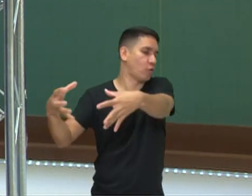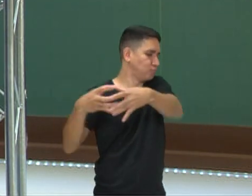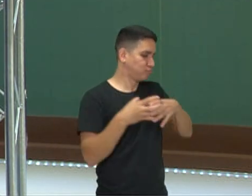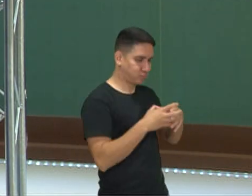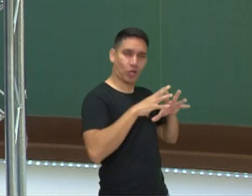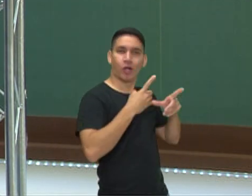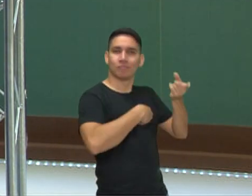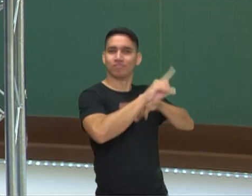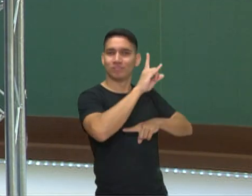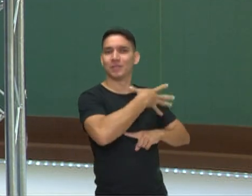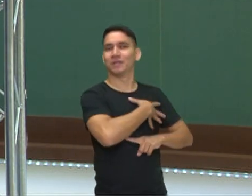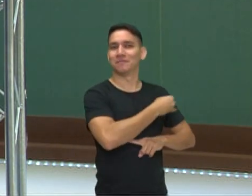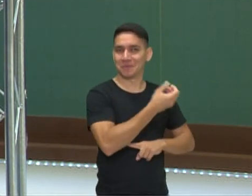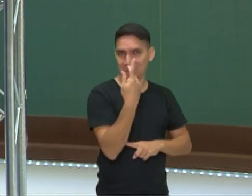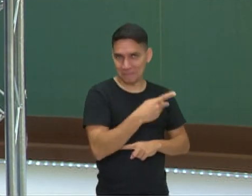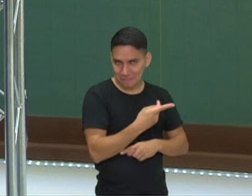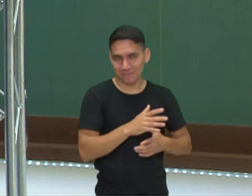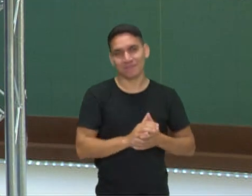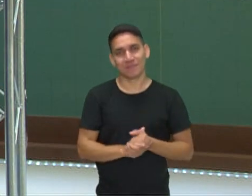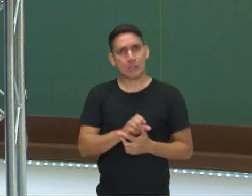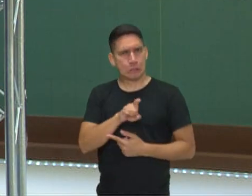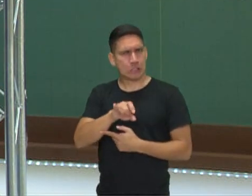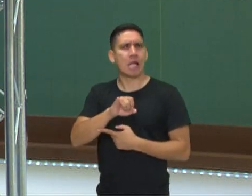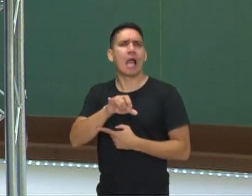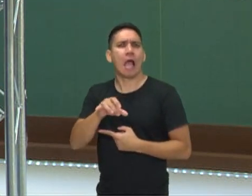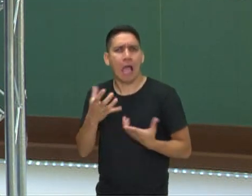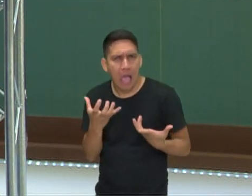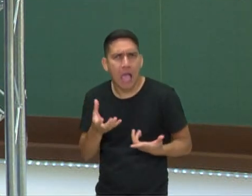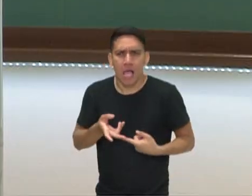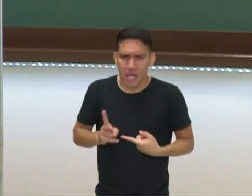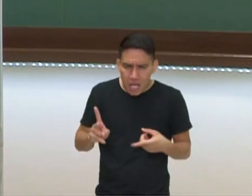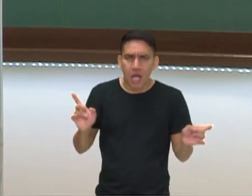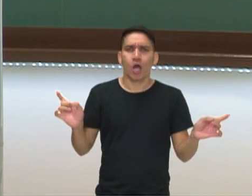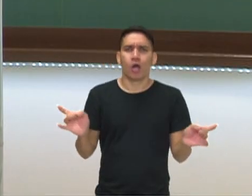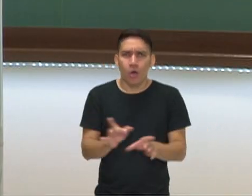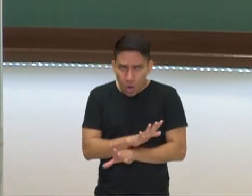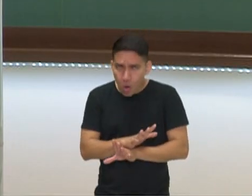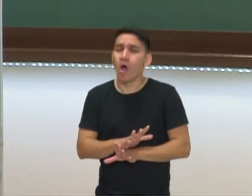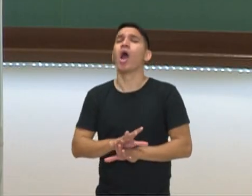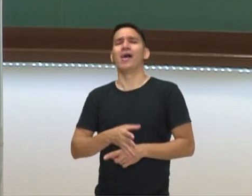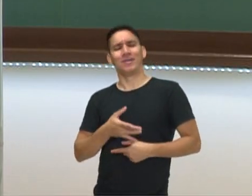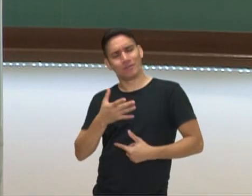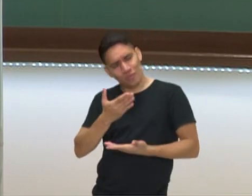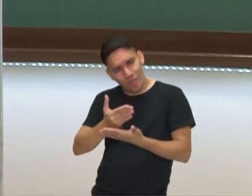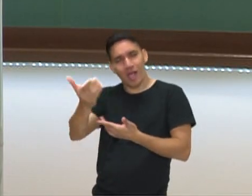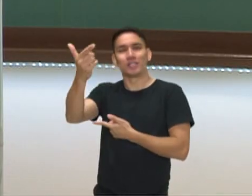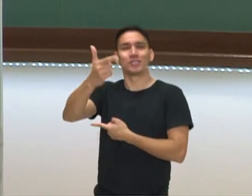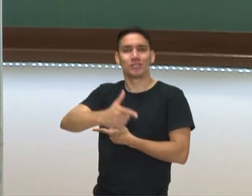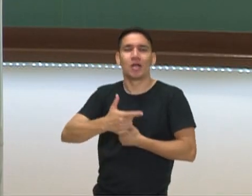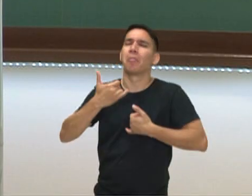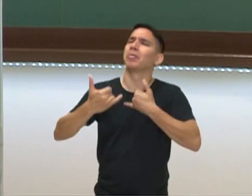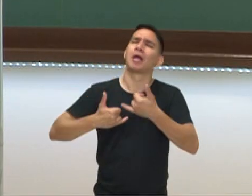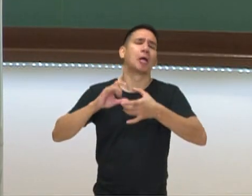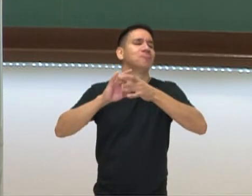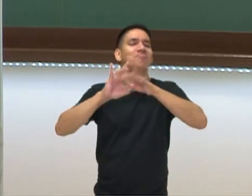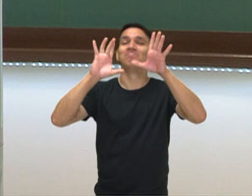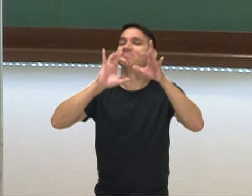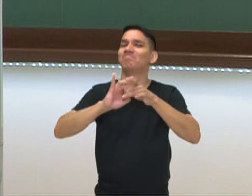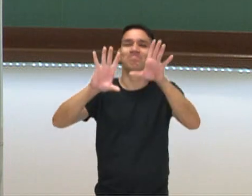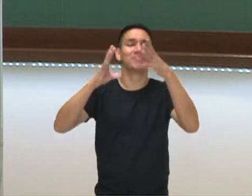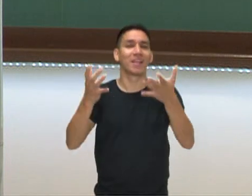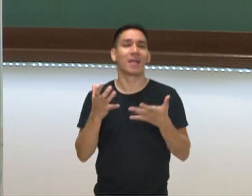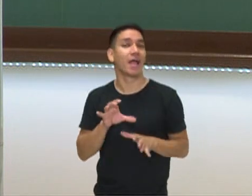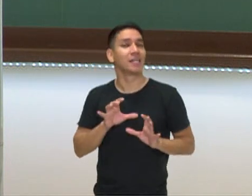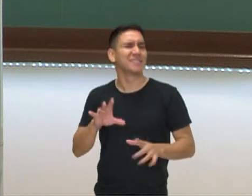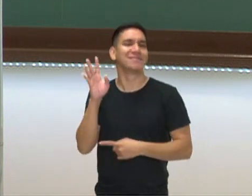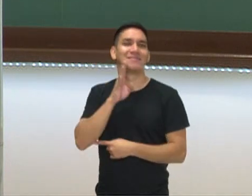em gavião, tá bom? Se quiser terminar a brincadeira, recomeça de novo, né? O brincar o quanto tempo vocês quiserem ali.